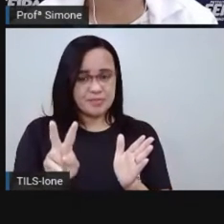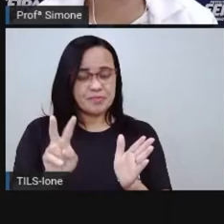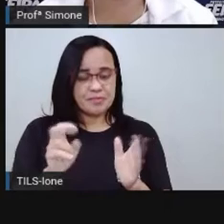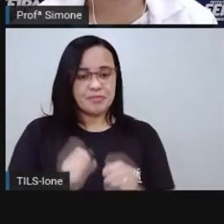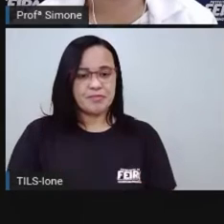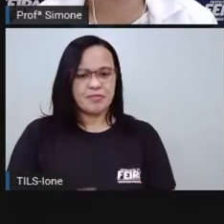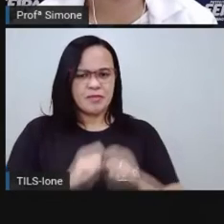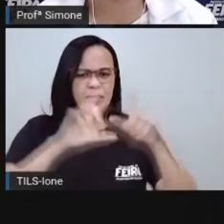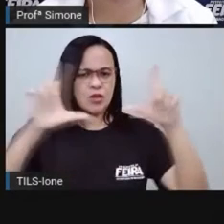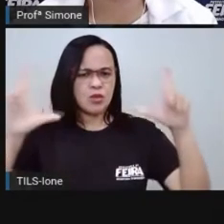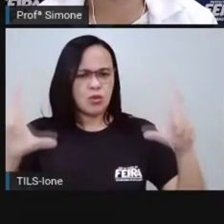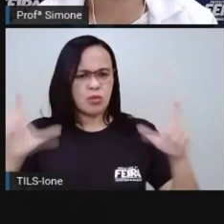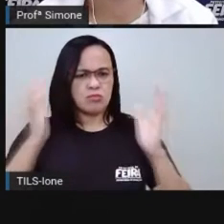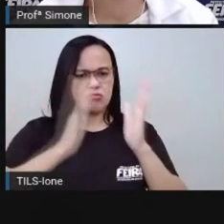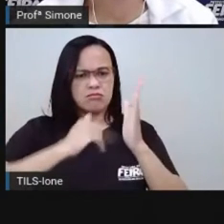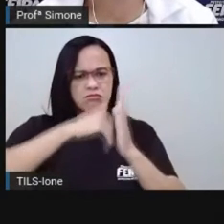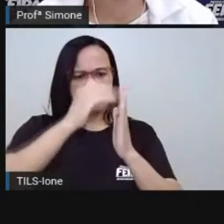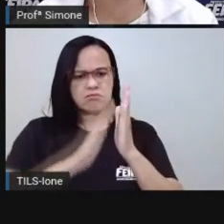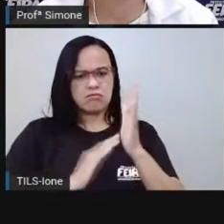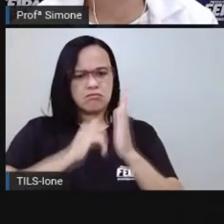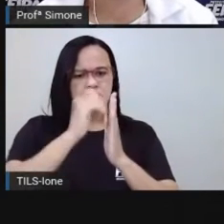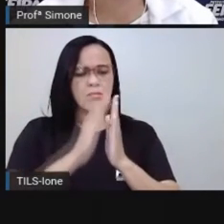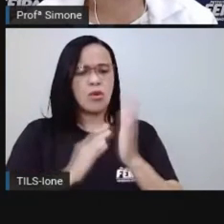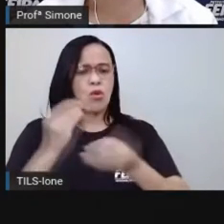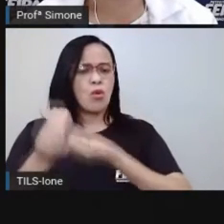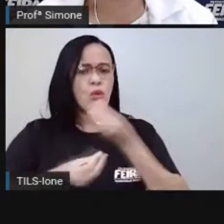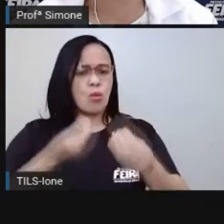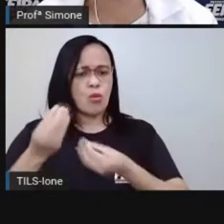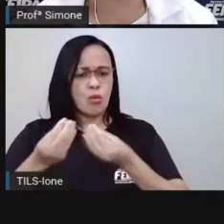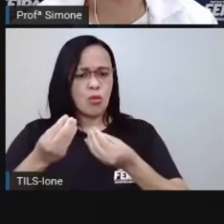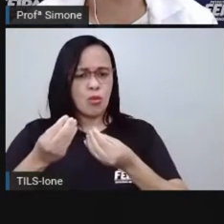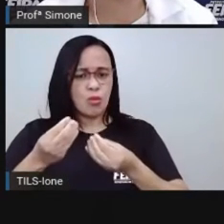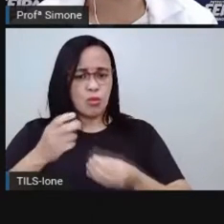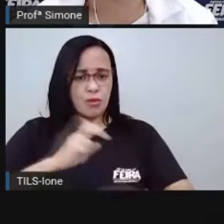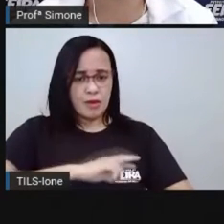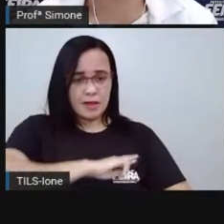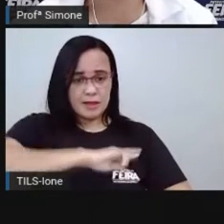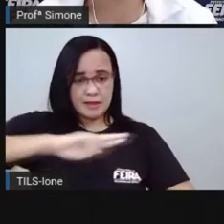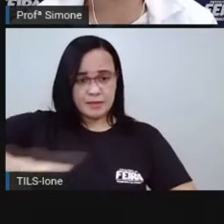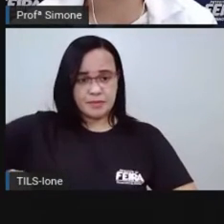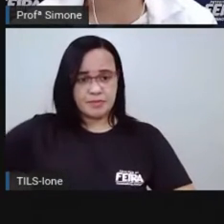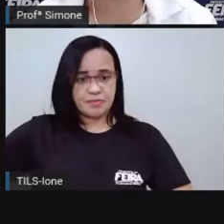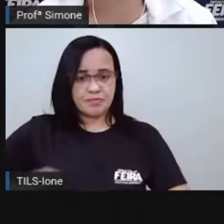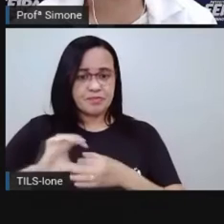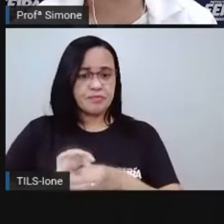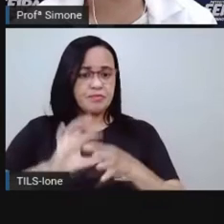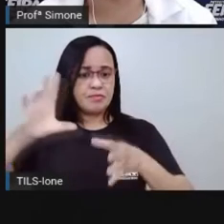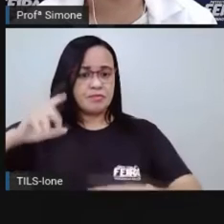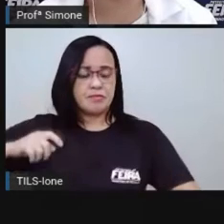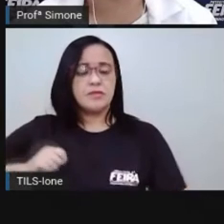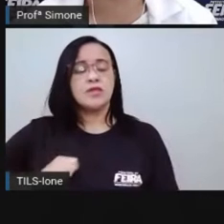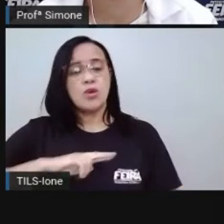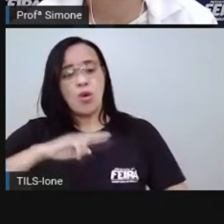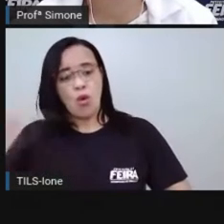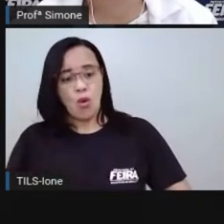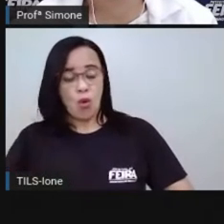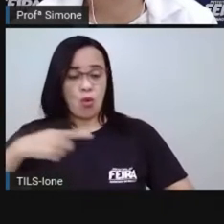quadro, uma pintura, chamada Proclamação da República, de 1892,